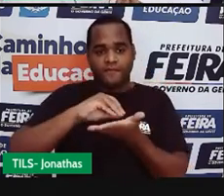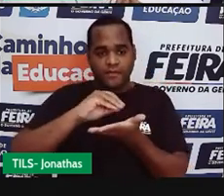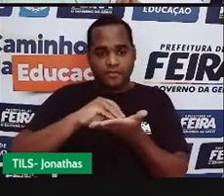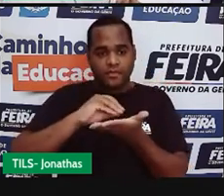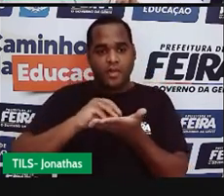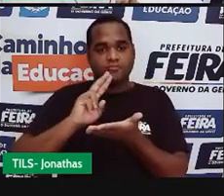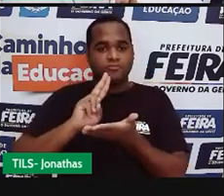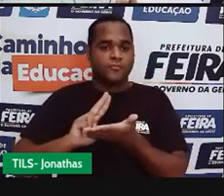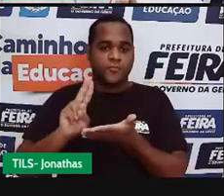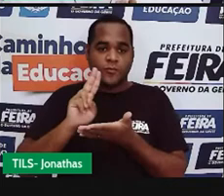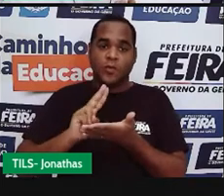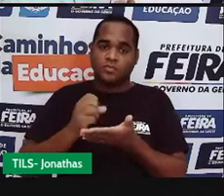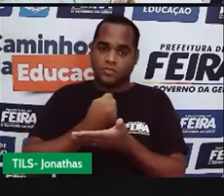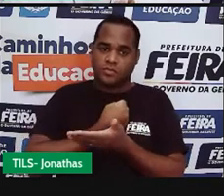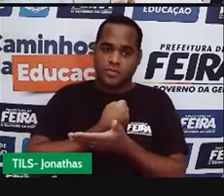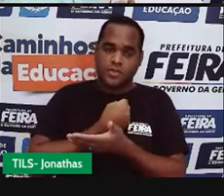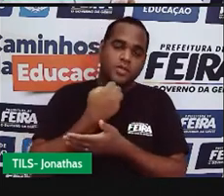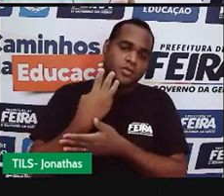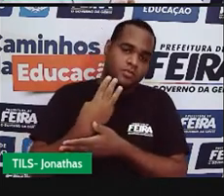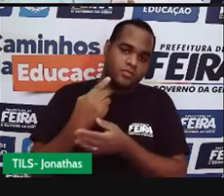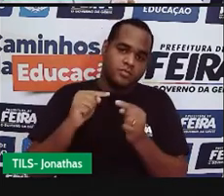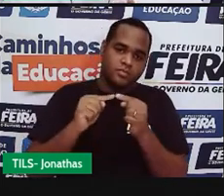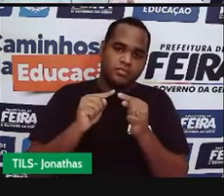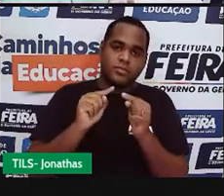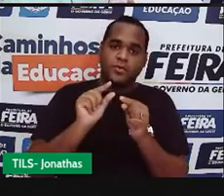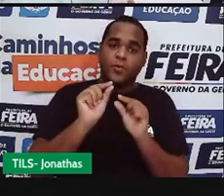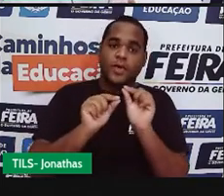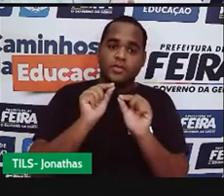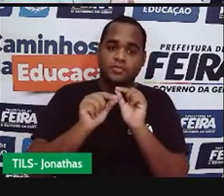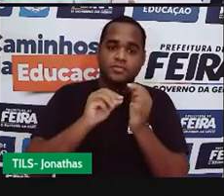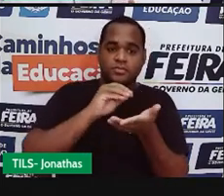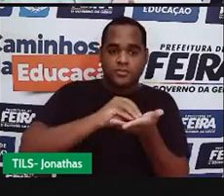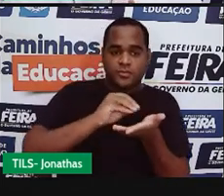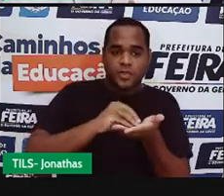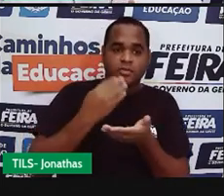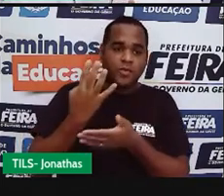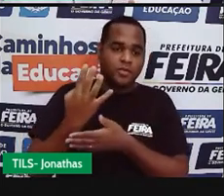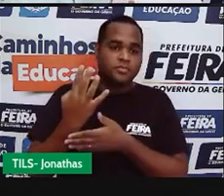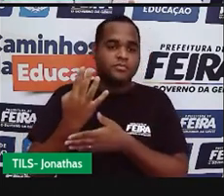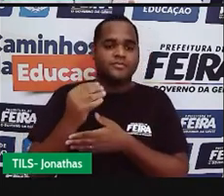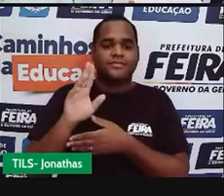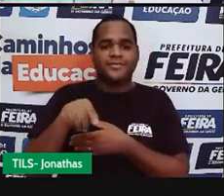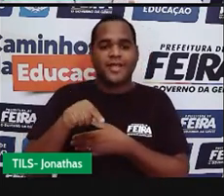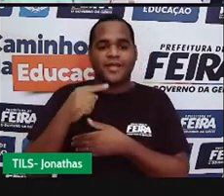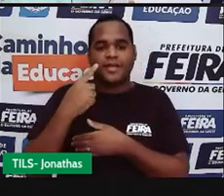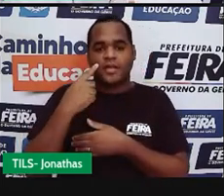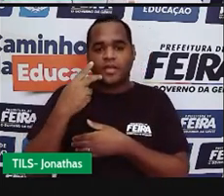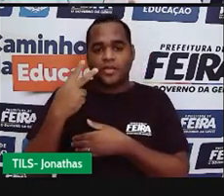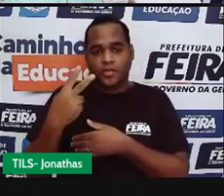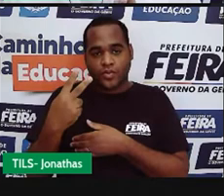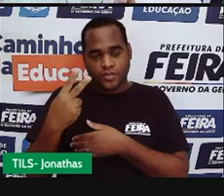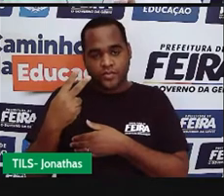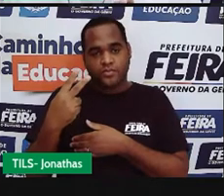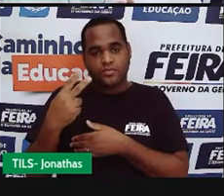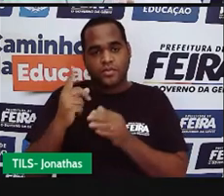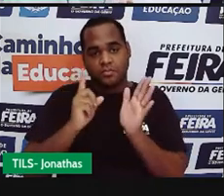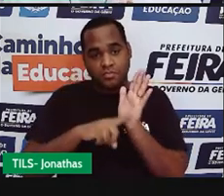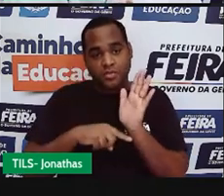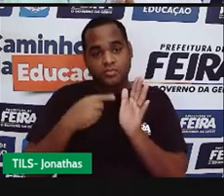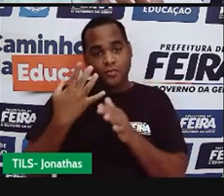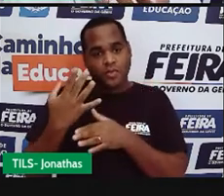cinco? Se eu usei o três, sobrou o quatro. Aí eu te pergunto, dois é menor do que quatro?